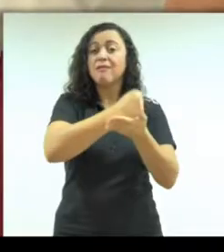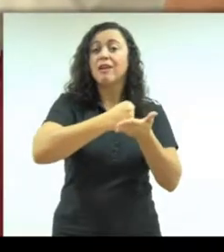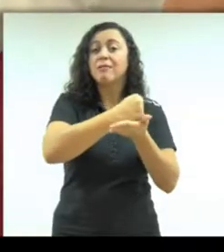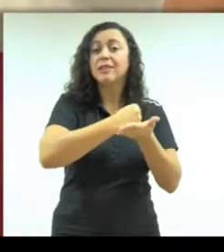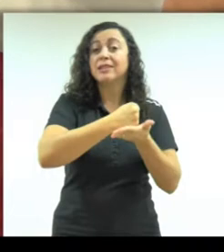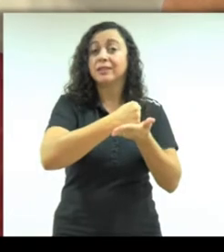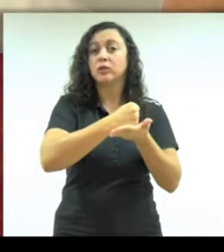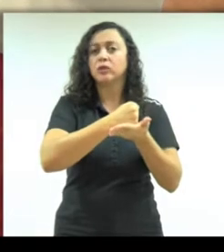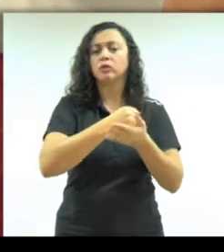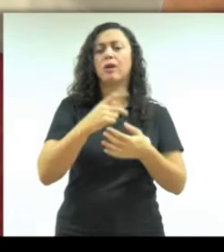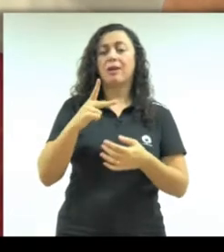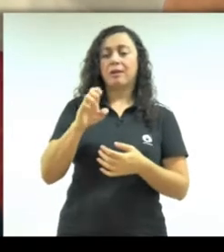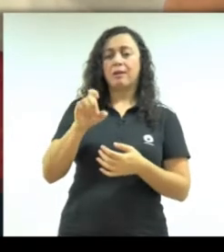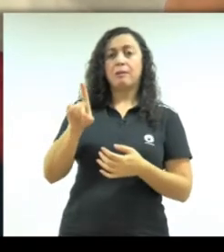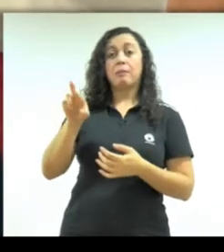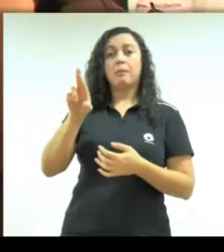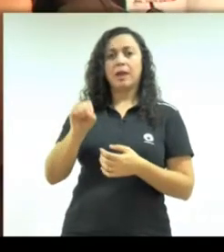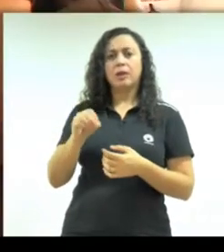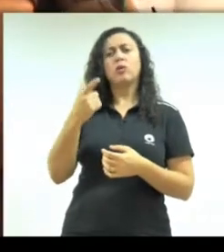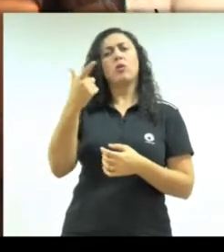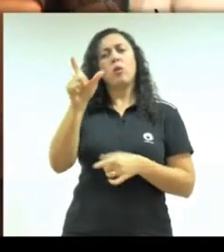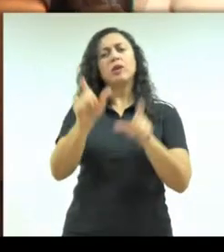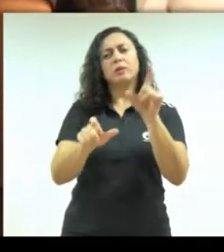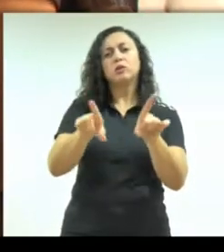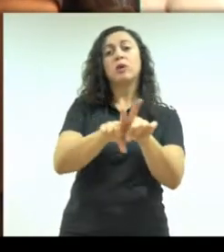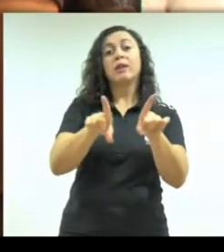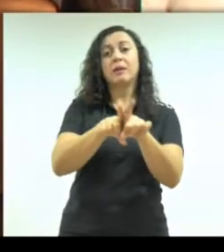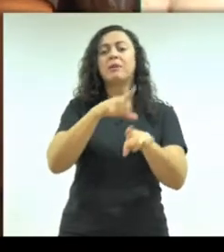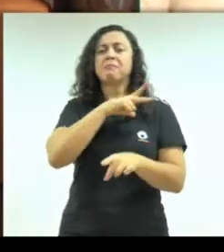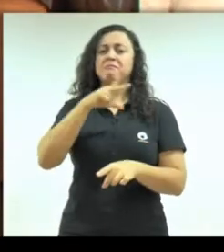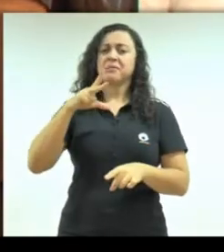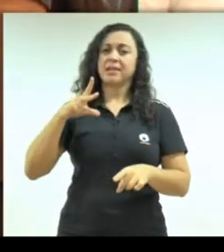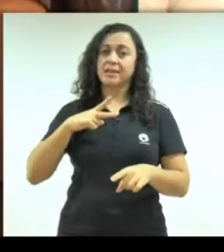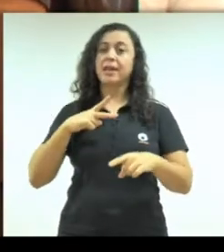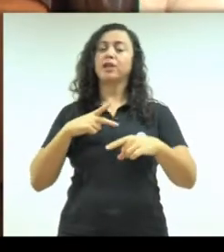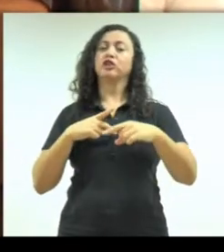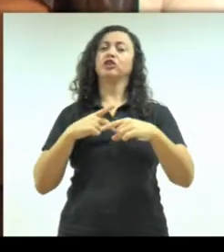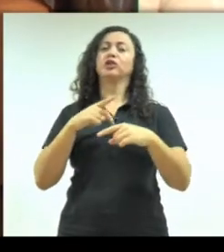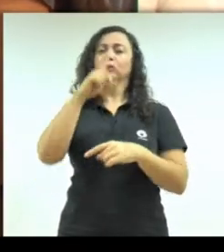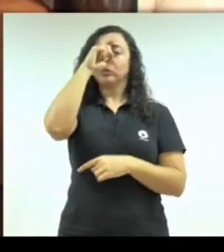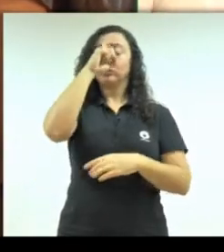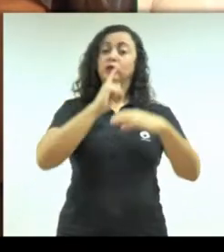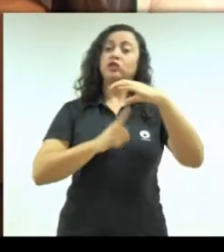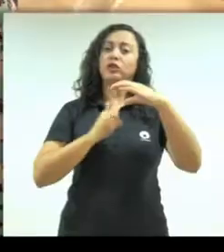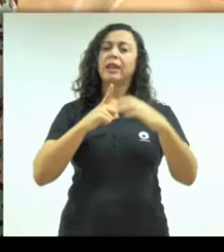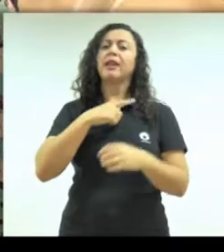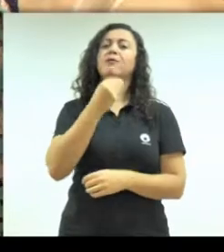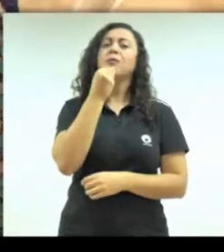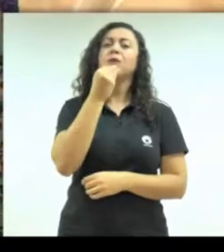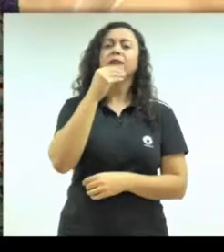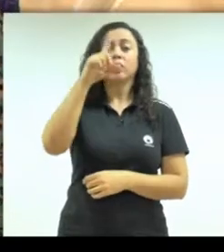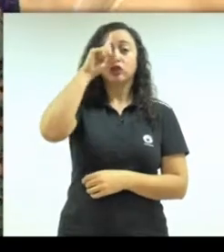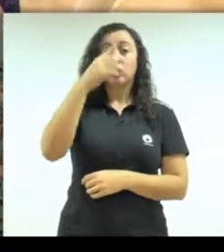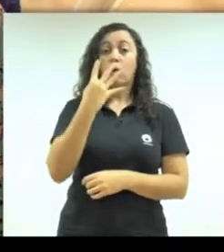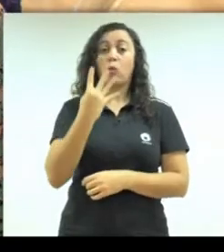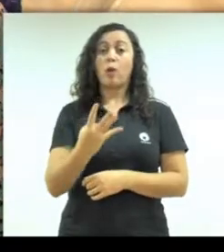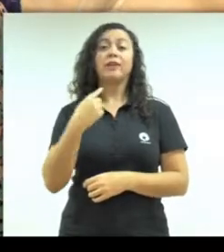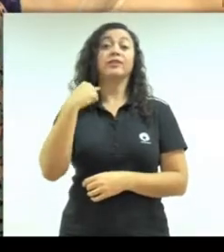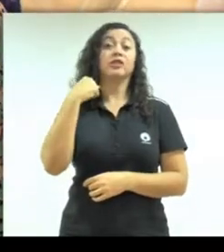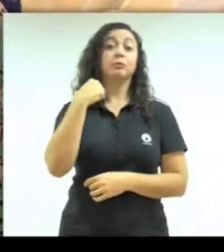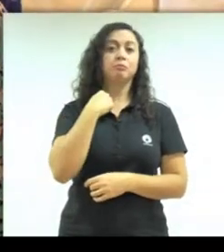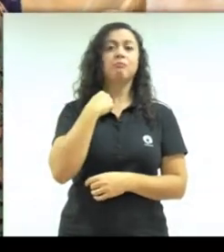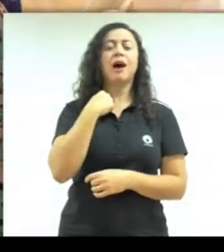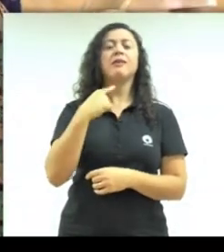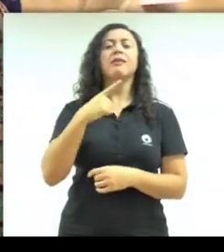Pedro e outros pacientes e acompanhantes do Hospital de Clínicas tiveram a oportunidade, no dia 4 de maio, de